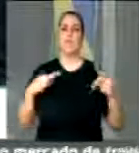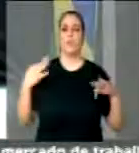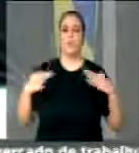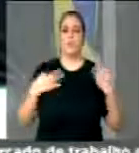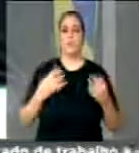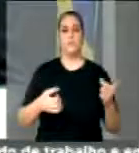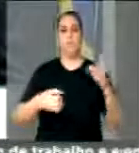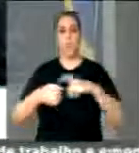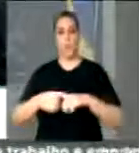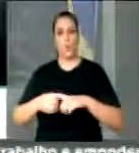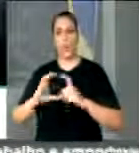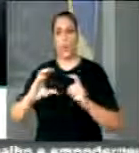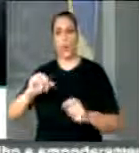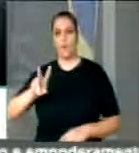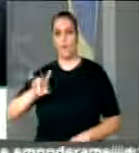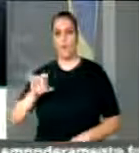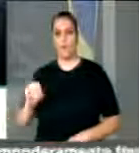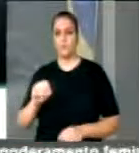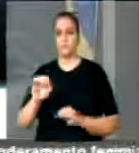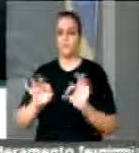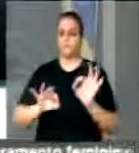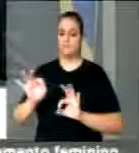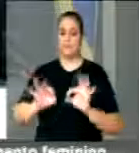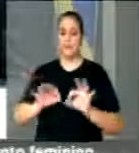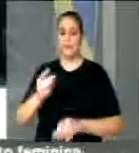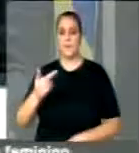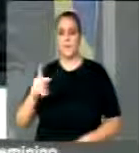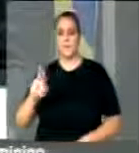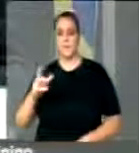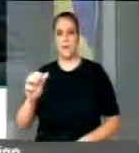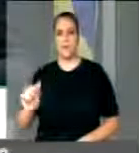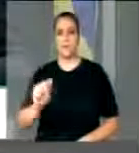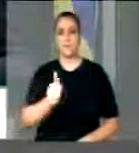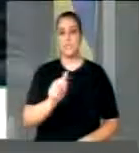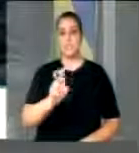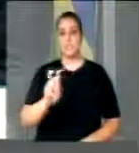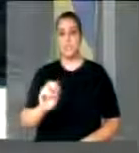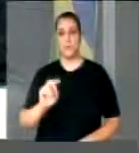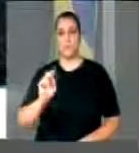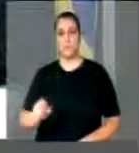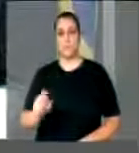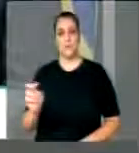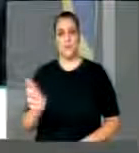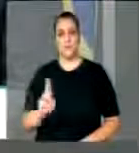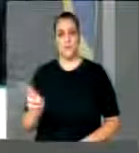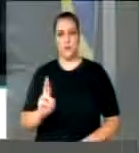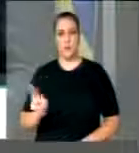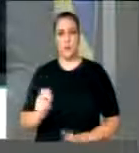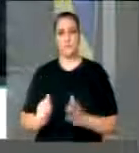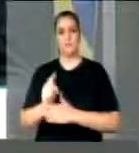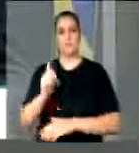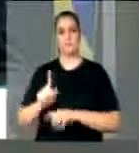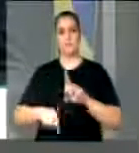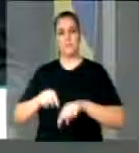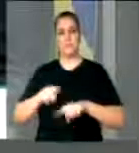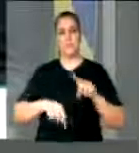para agradecer ao governador Flávio Dino, que